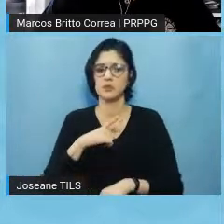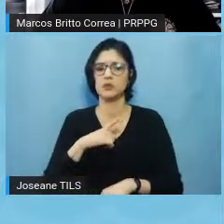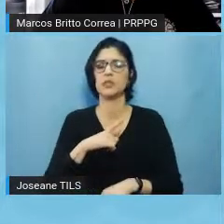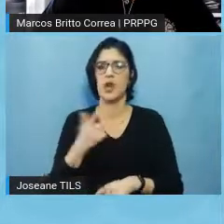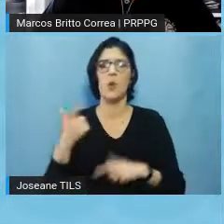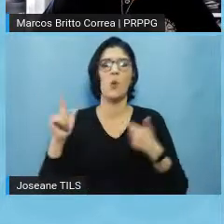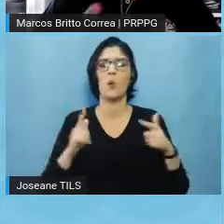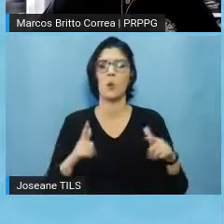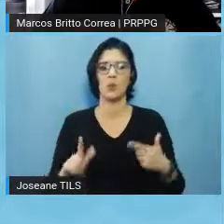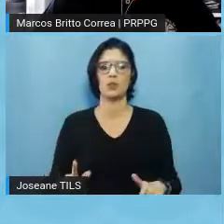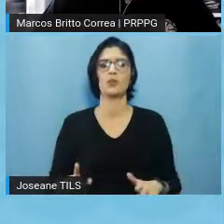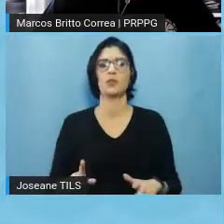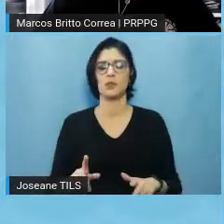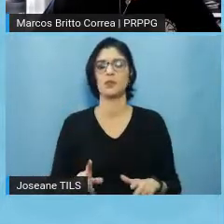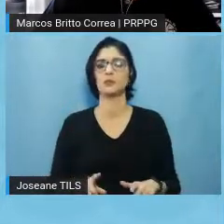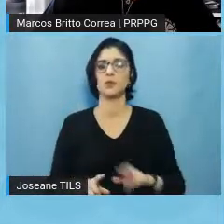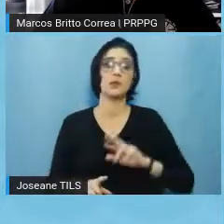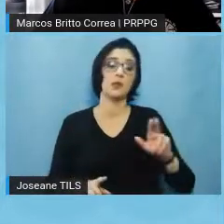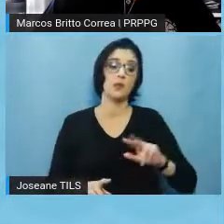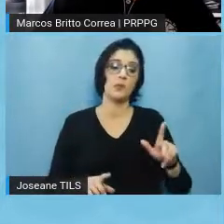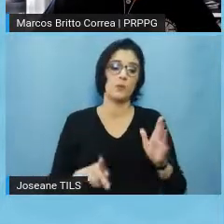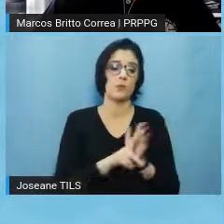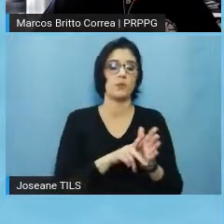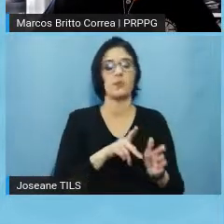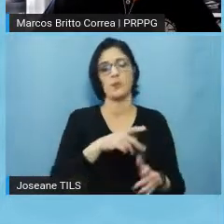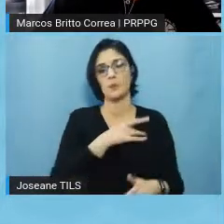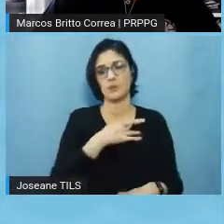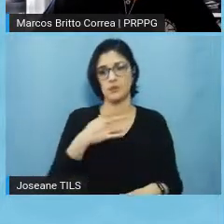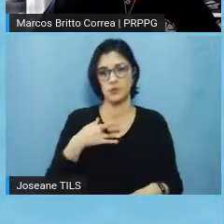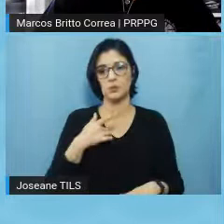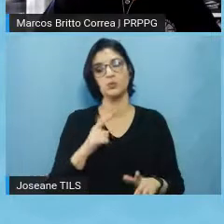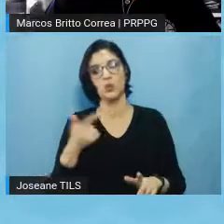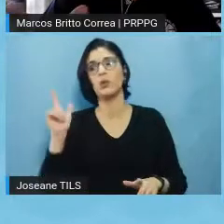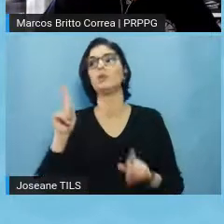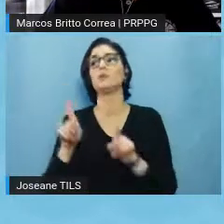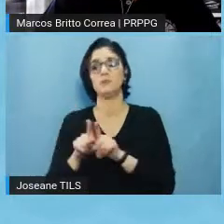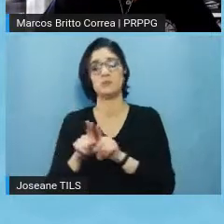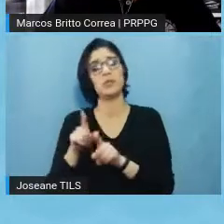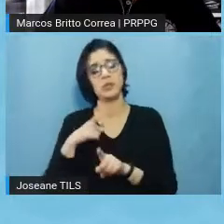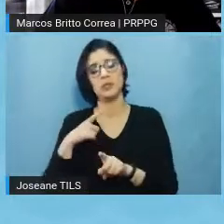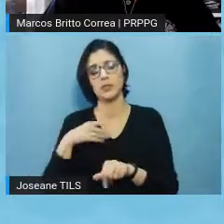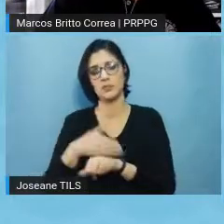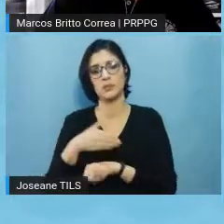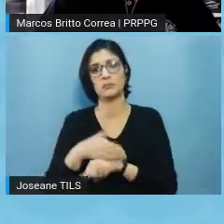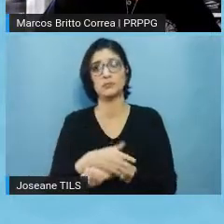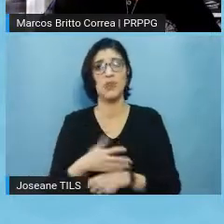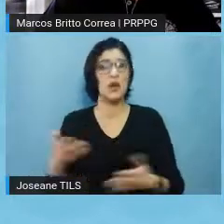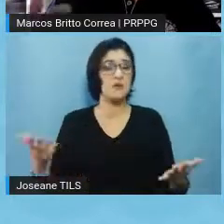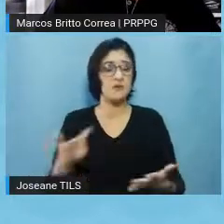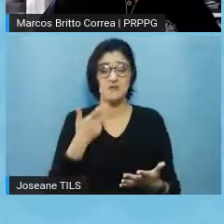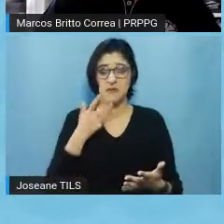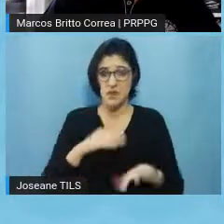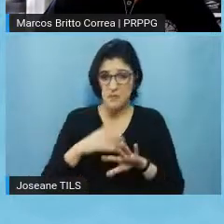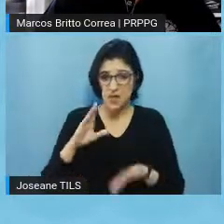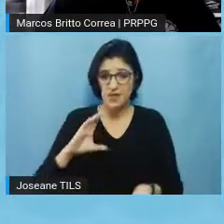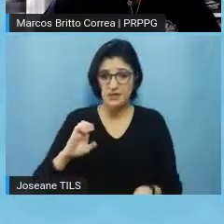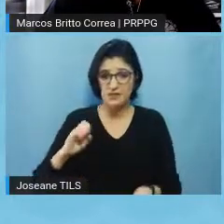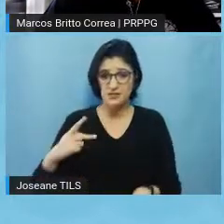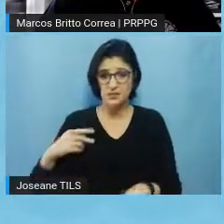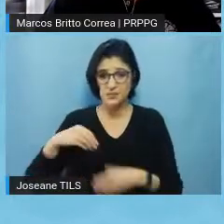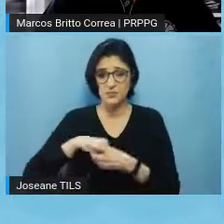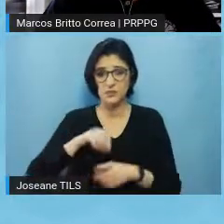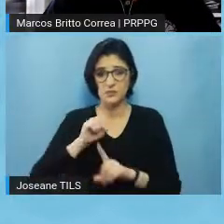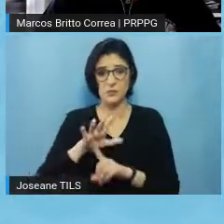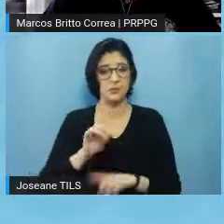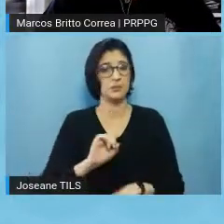unidades, que não as unidades da área de saúde nos comitês existentes, tá, então hoje eu diria que a gente não precisa de mais CEPs, não, o que a gente precisa é fortalecer